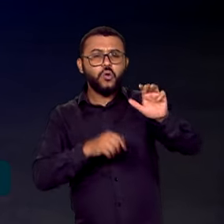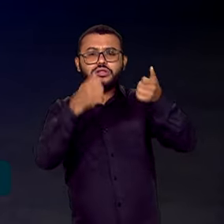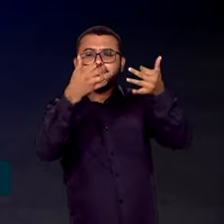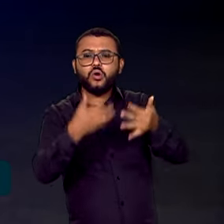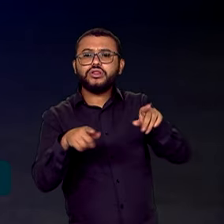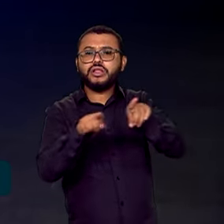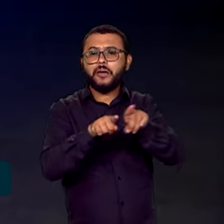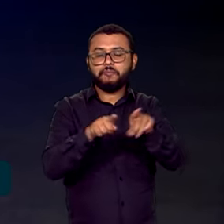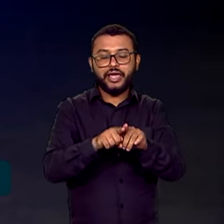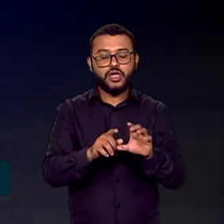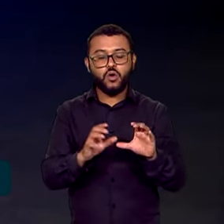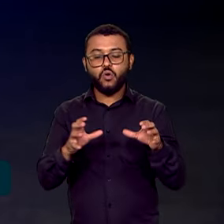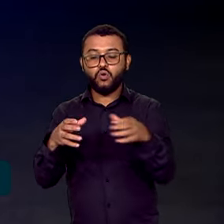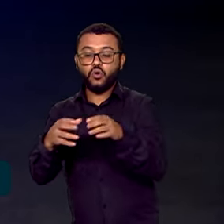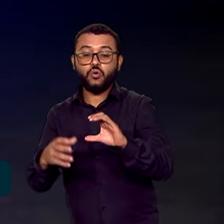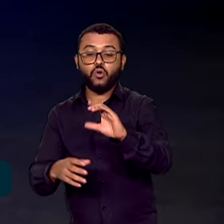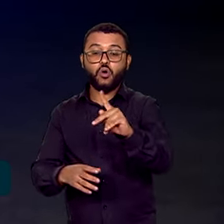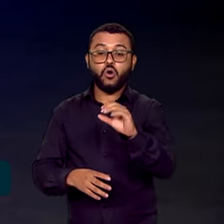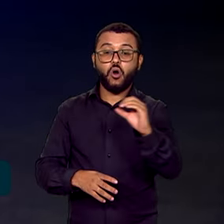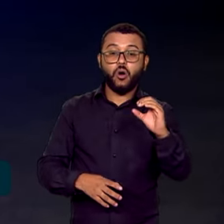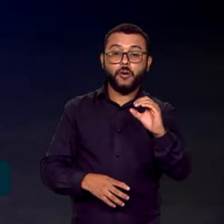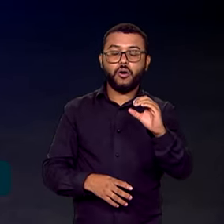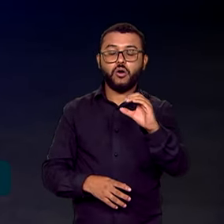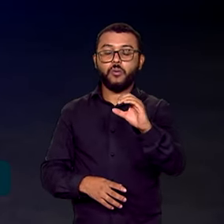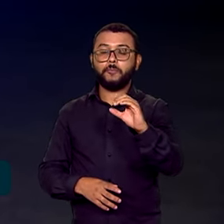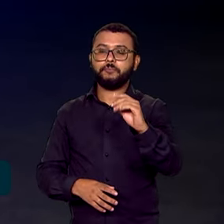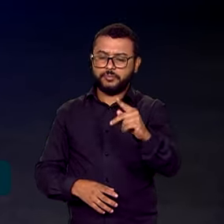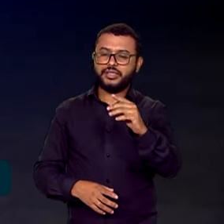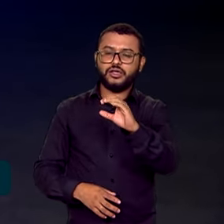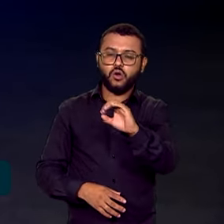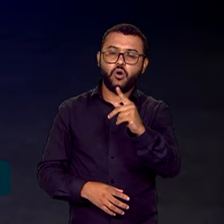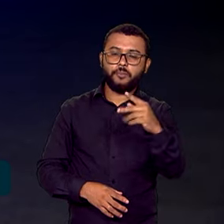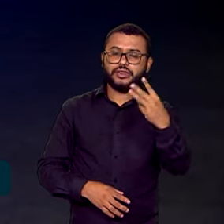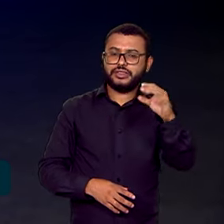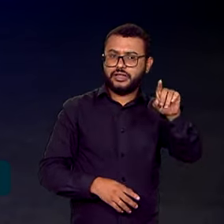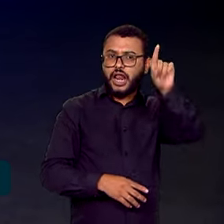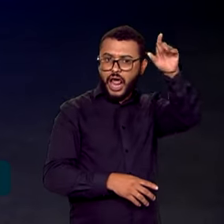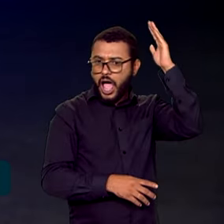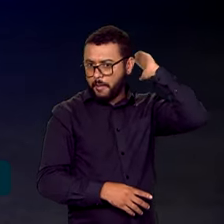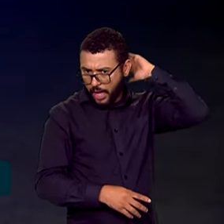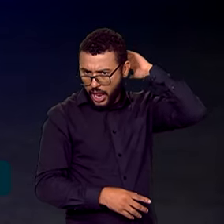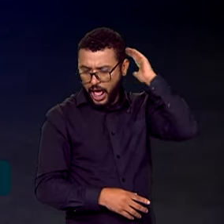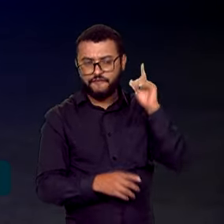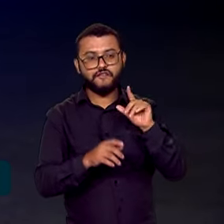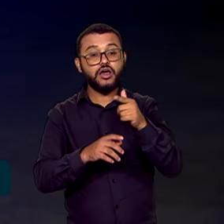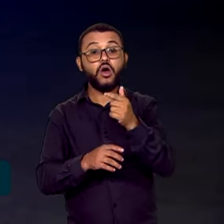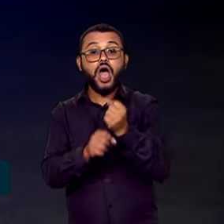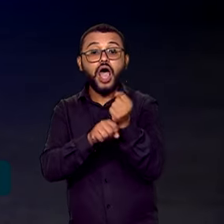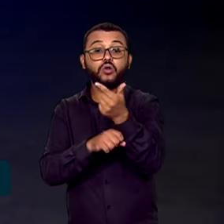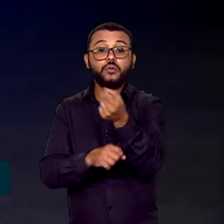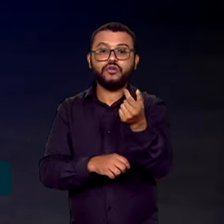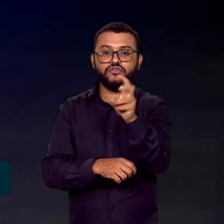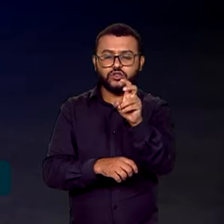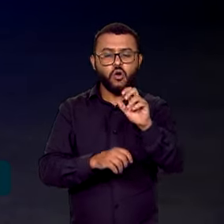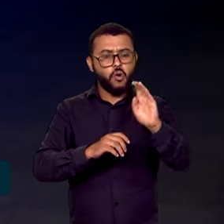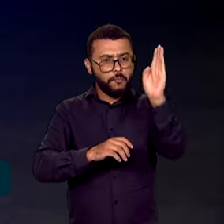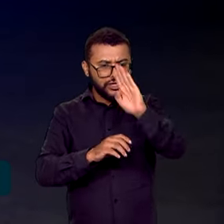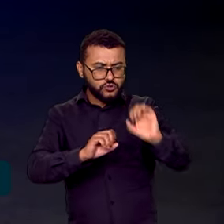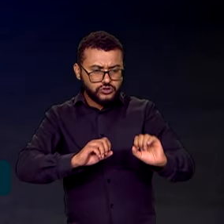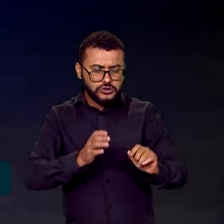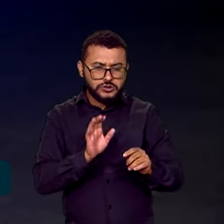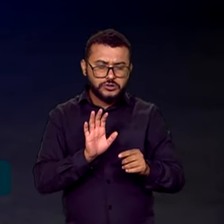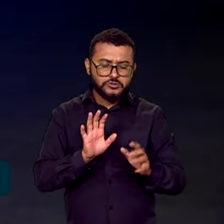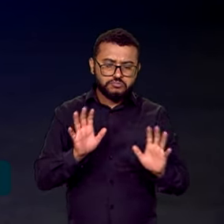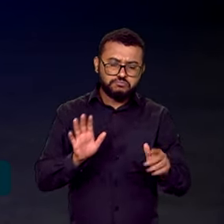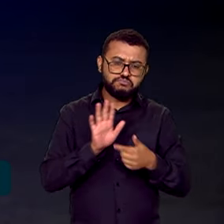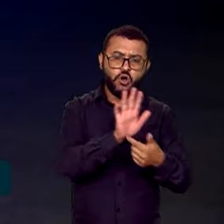que durante a COP30, que será realizada em Belém, no Pará, em 2025, o Brasil vai insistir para que os países